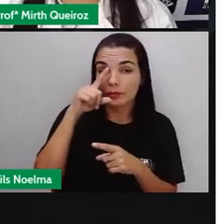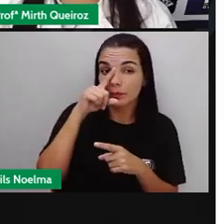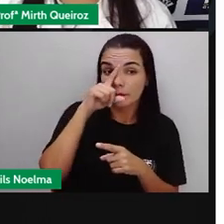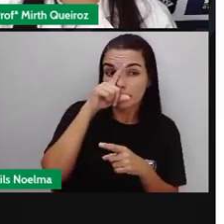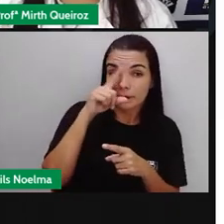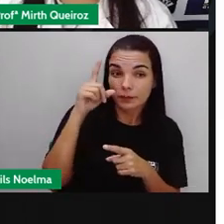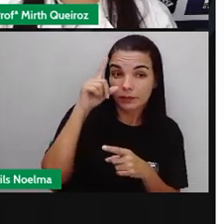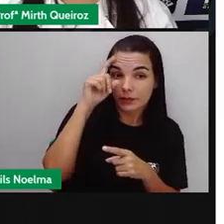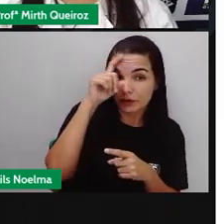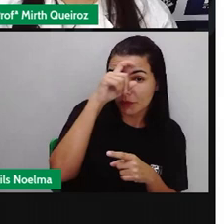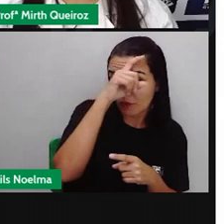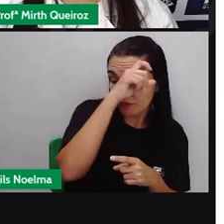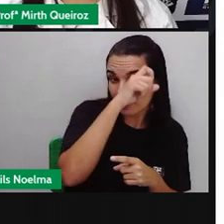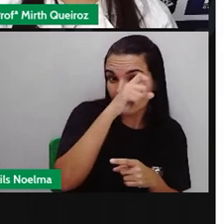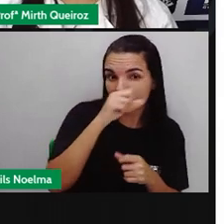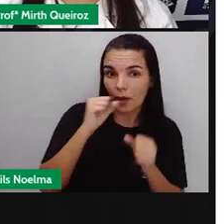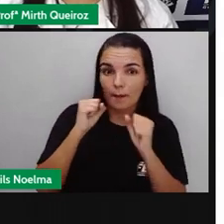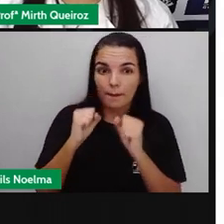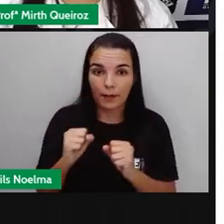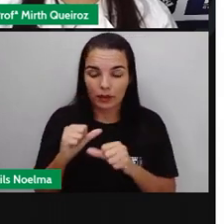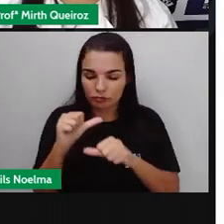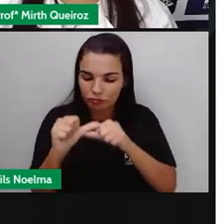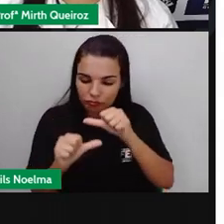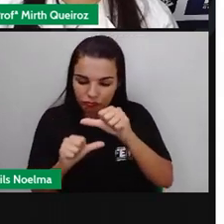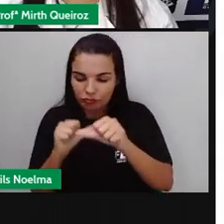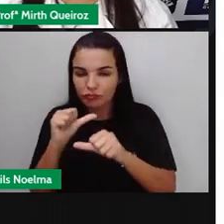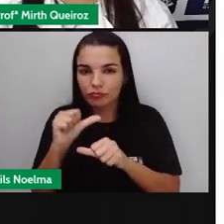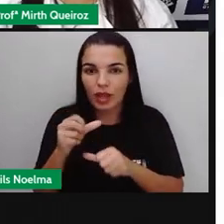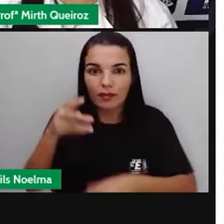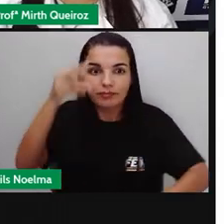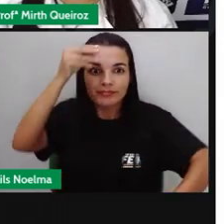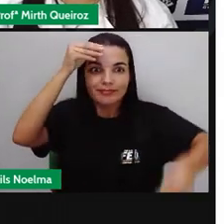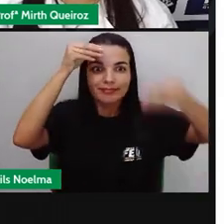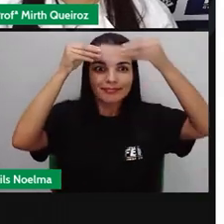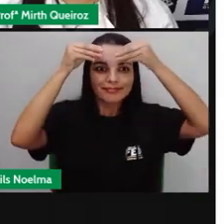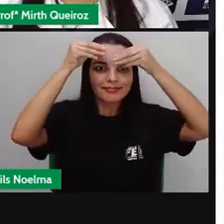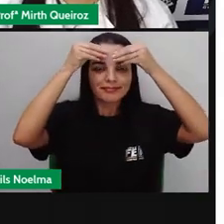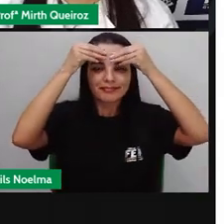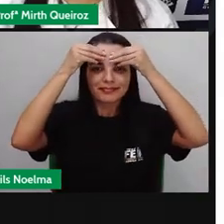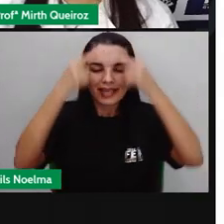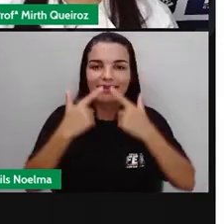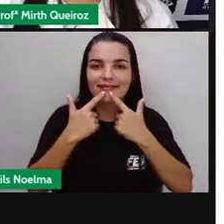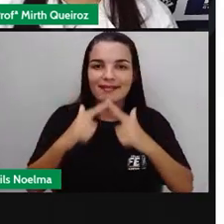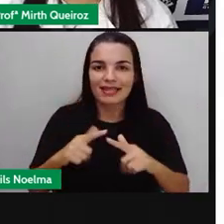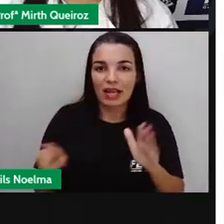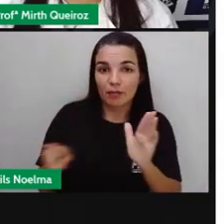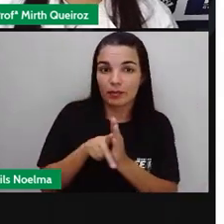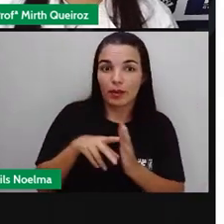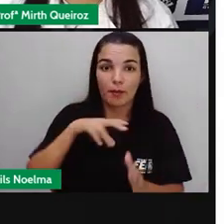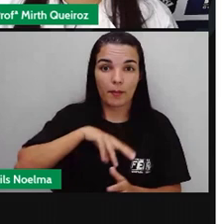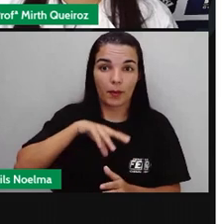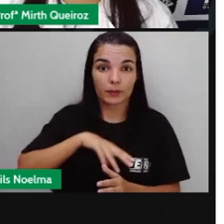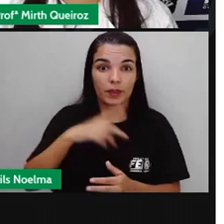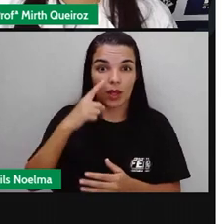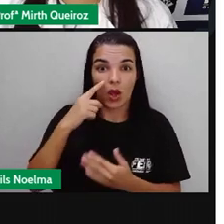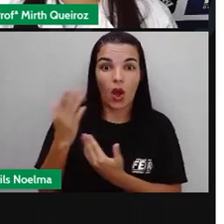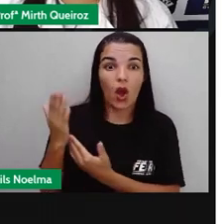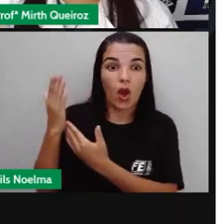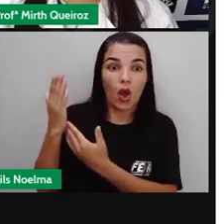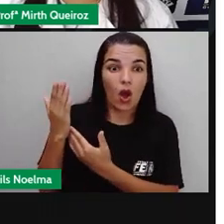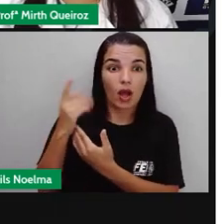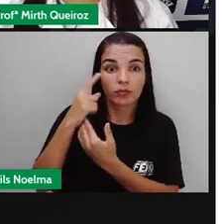modo que seja possível torná-la um enunciado compreensível na nossa língua. Veja o resultado dos elementos após aí a